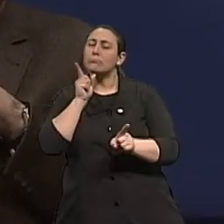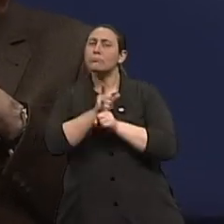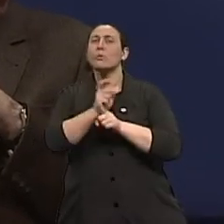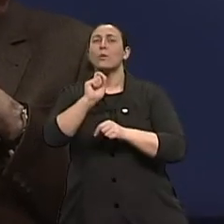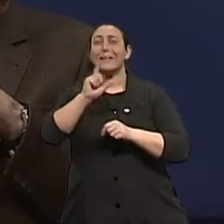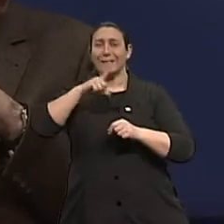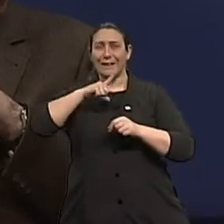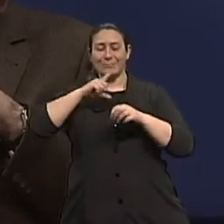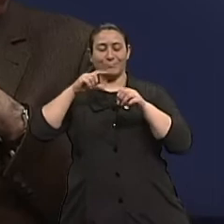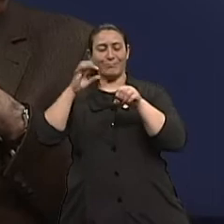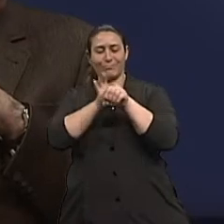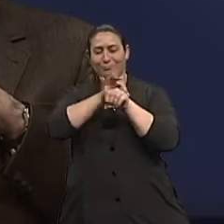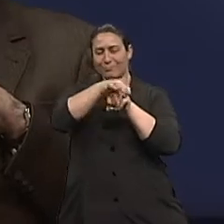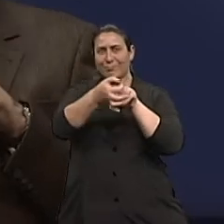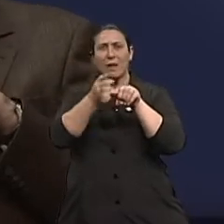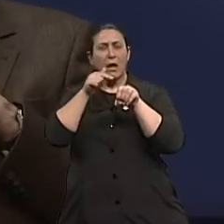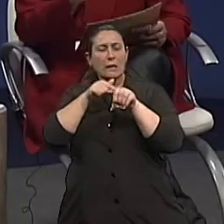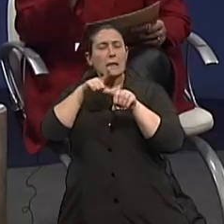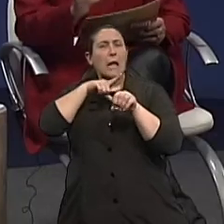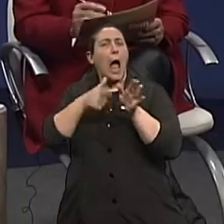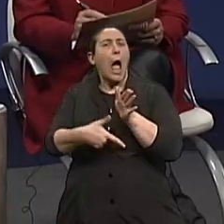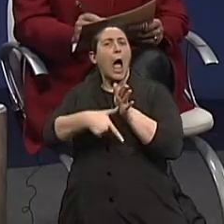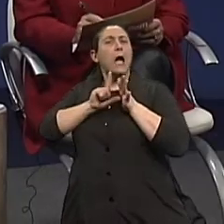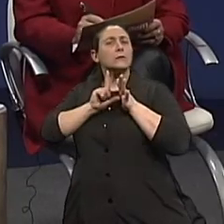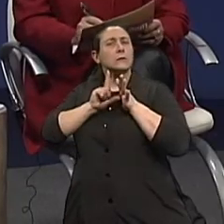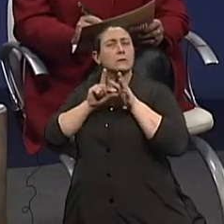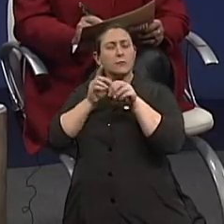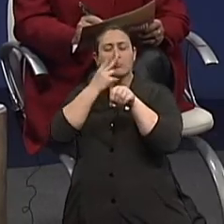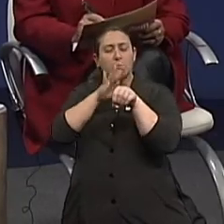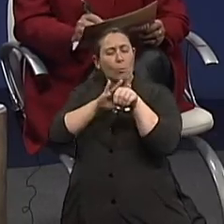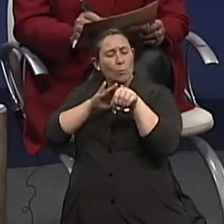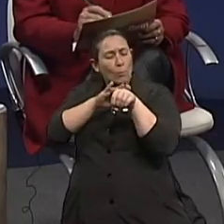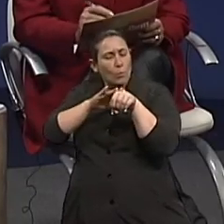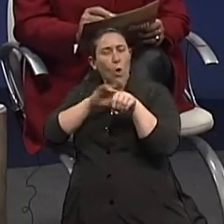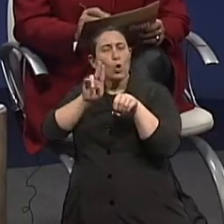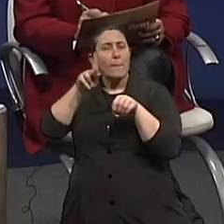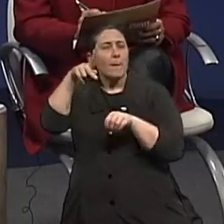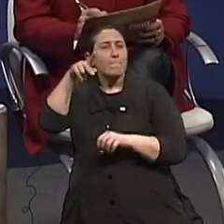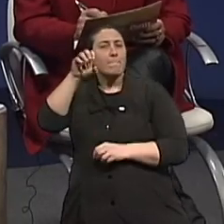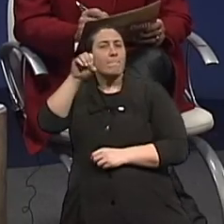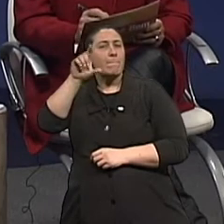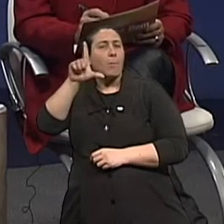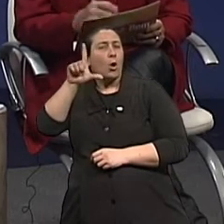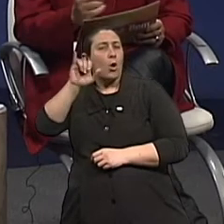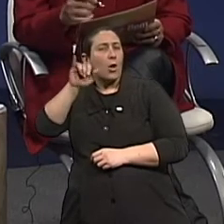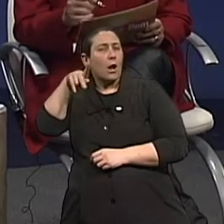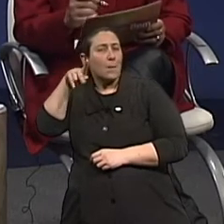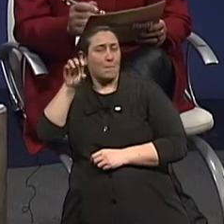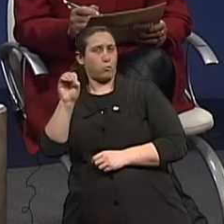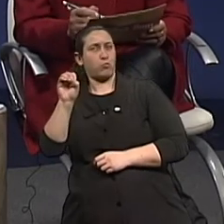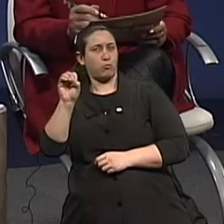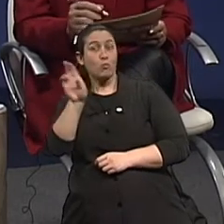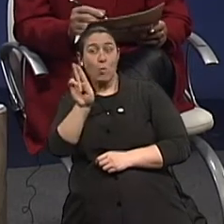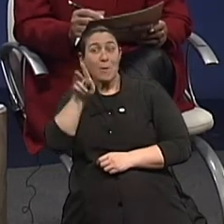pólipos. Ah, isso também vocês conhecem essa palavra, né? O pólipo hoje é uma expressão... Muito usada.